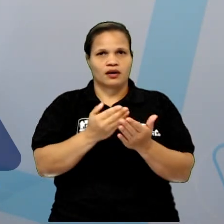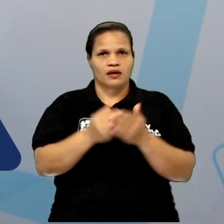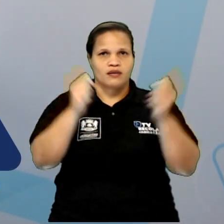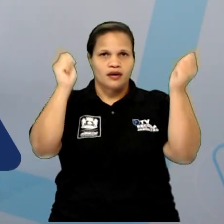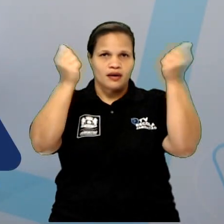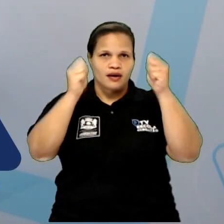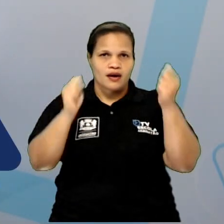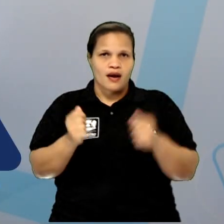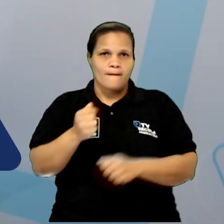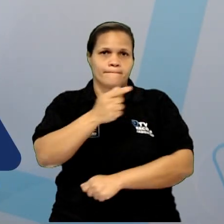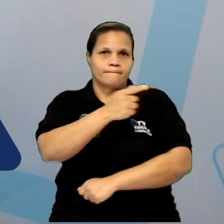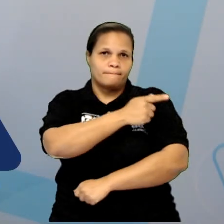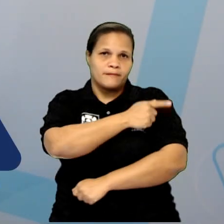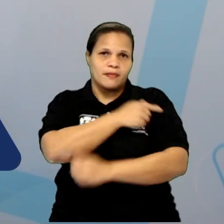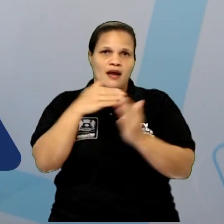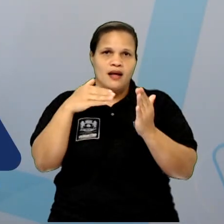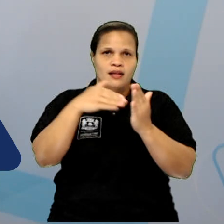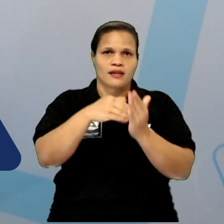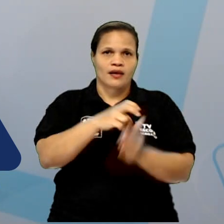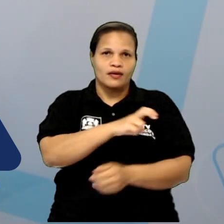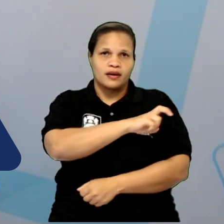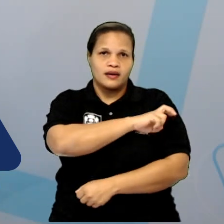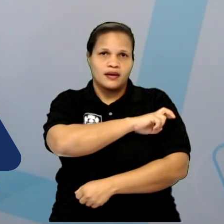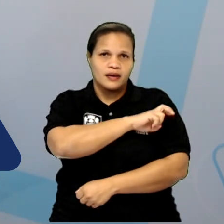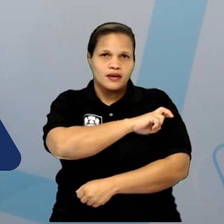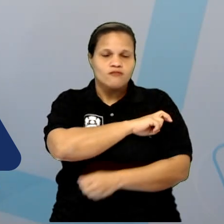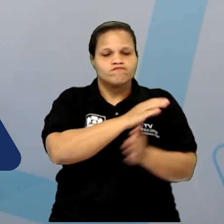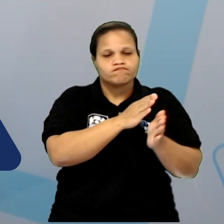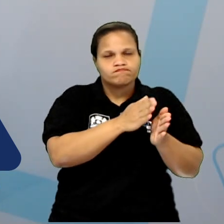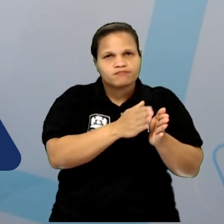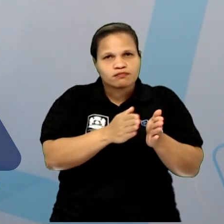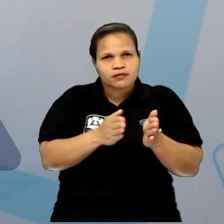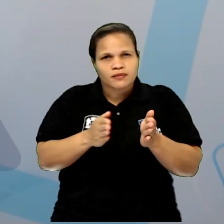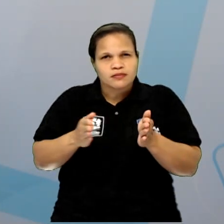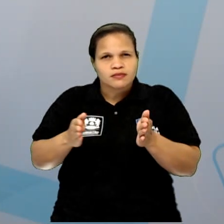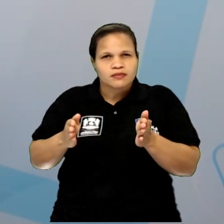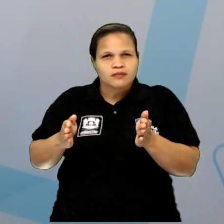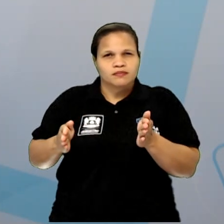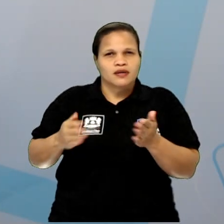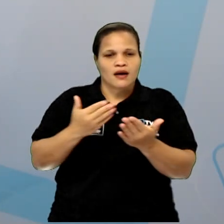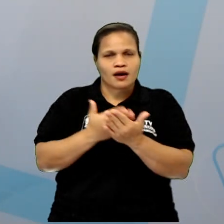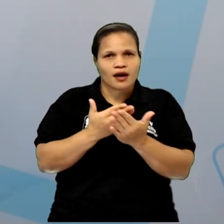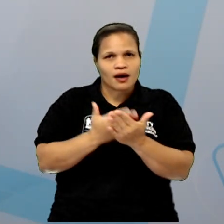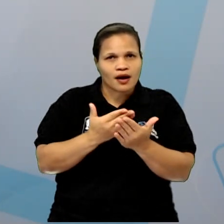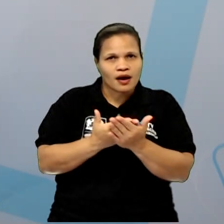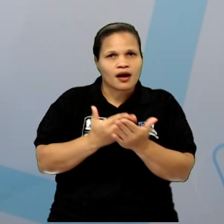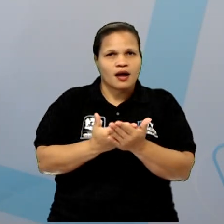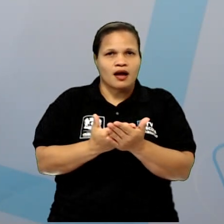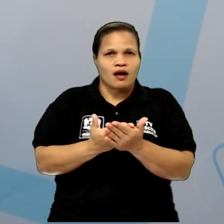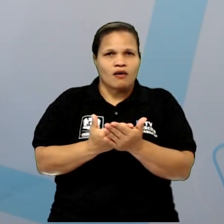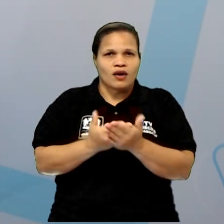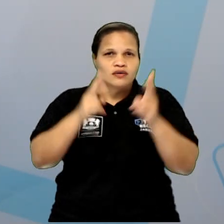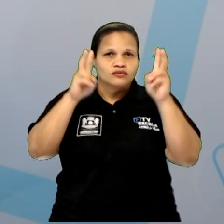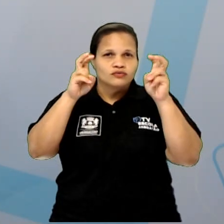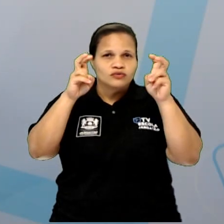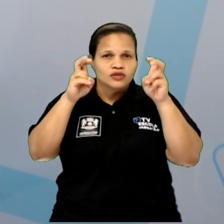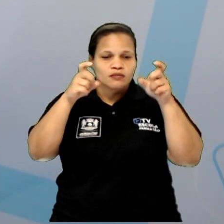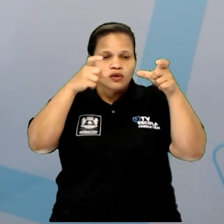quinto ano. Seguindo a série de aulas que a gente tem assistido sobre espaços culturais, hoje a gente vai falar sobre museu.